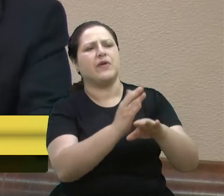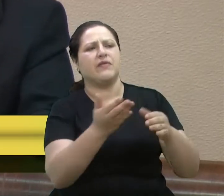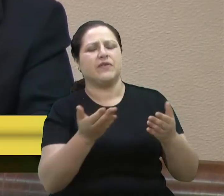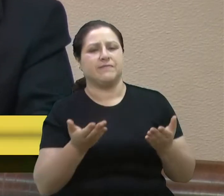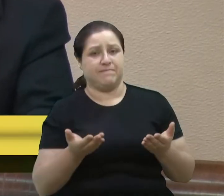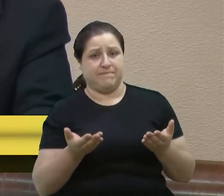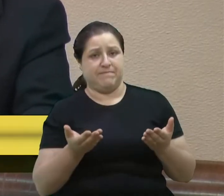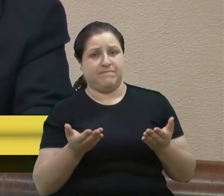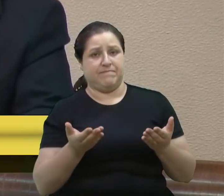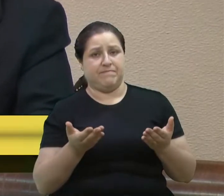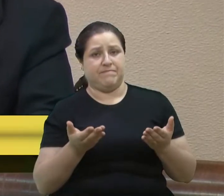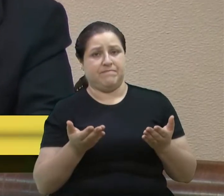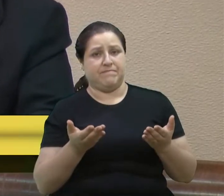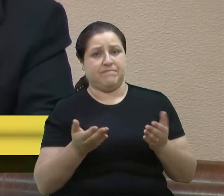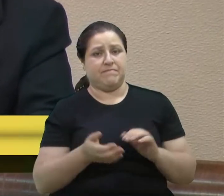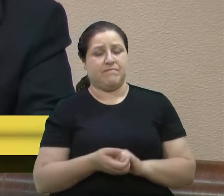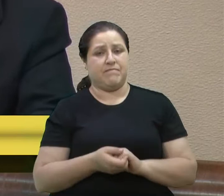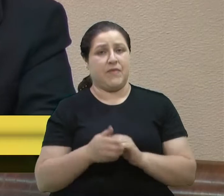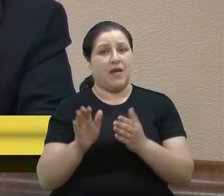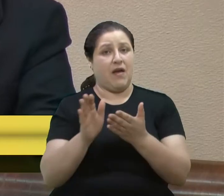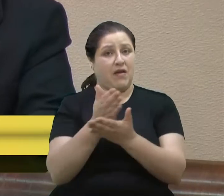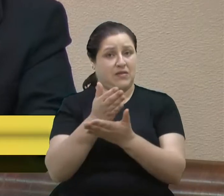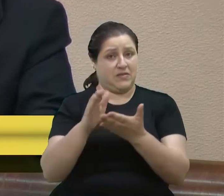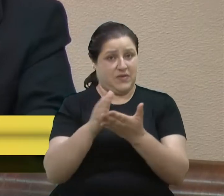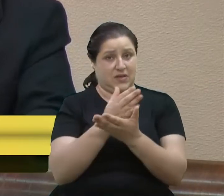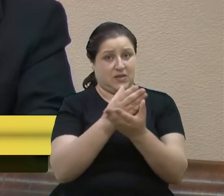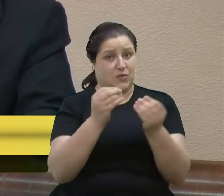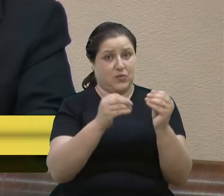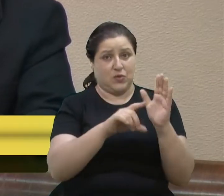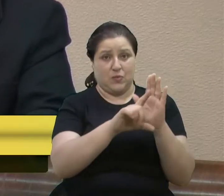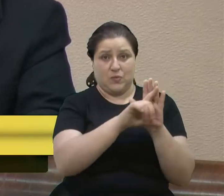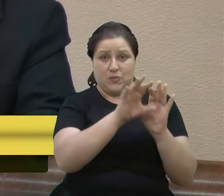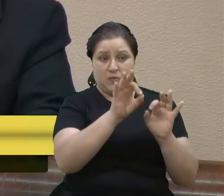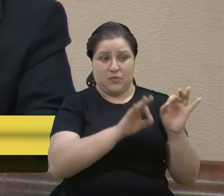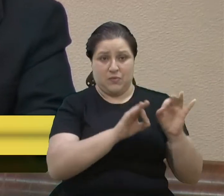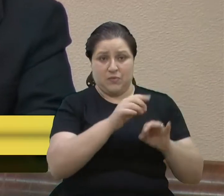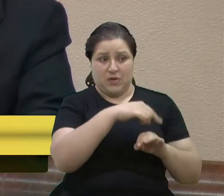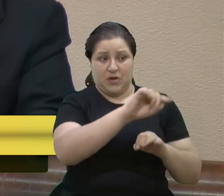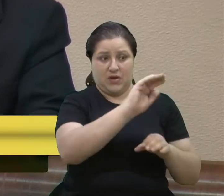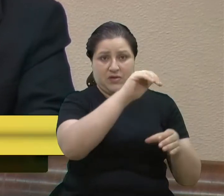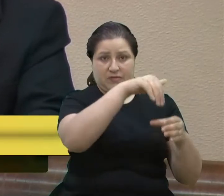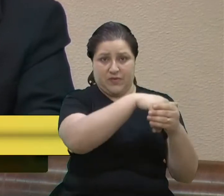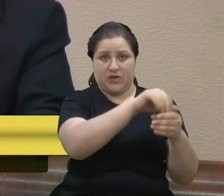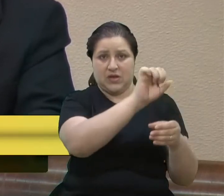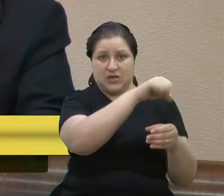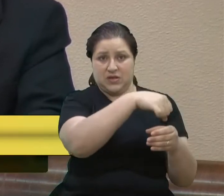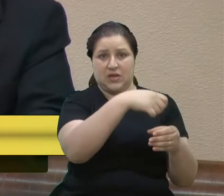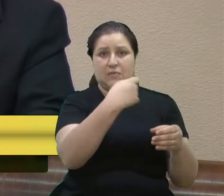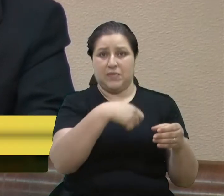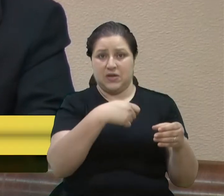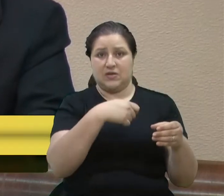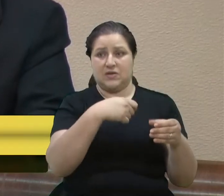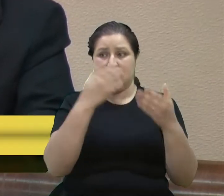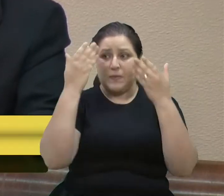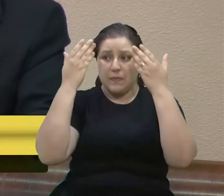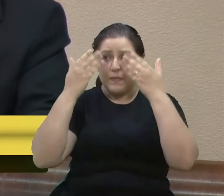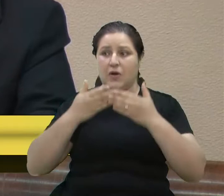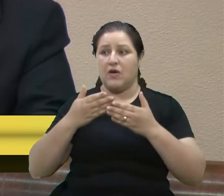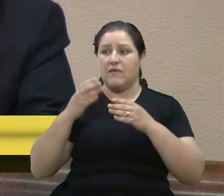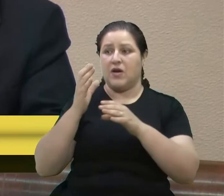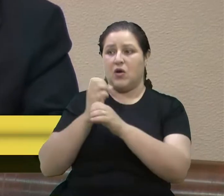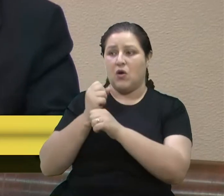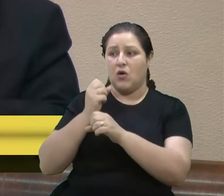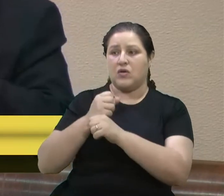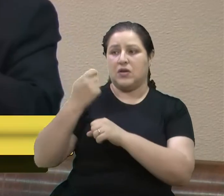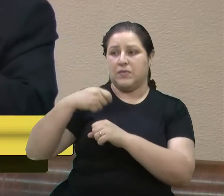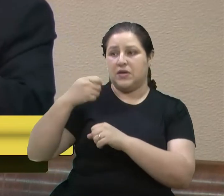e muitas vezes, aliás, exige uma prestação de contos à população gaúcha, ao povo